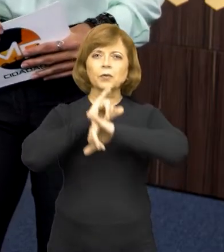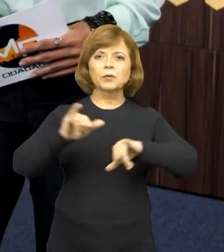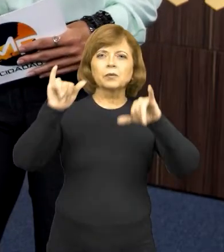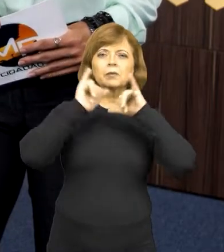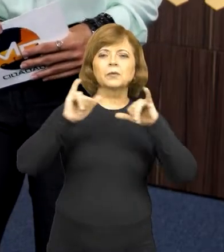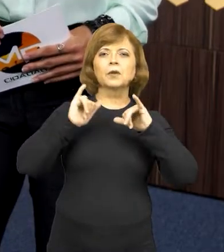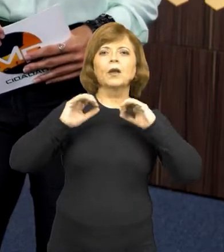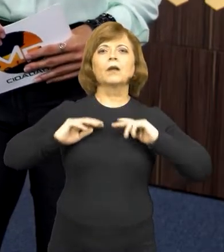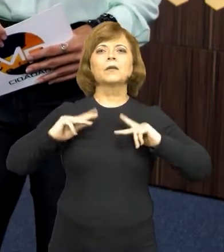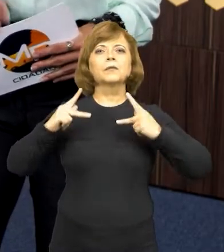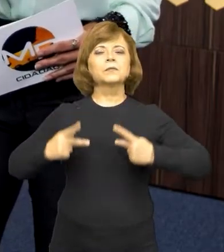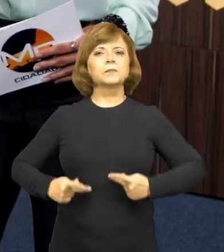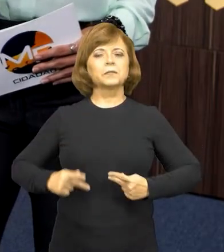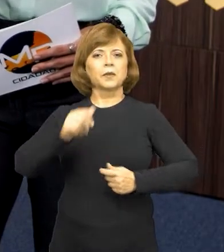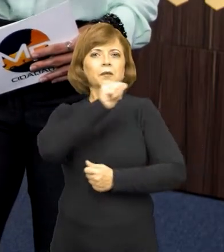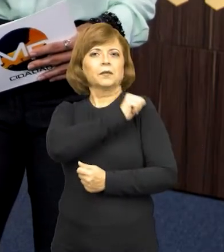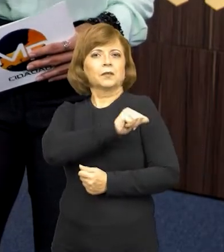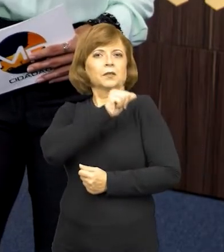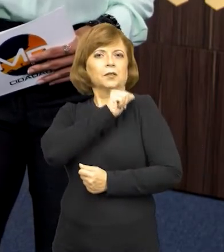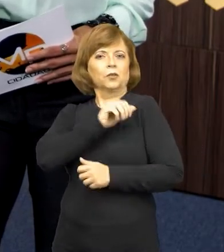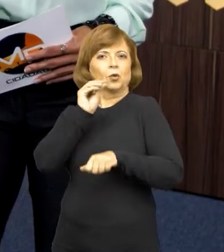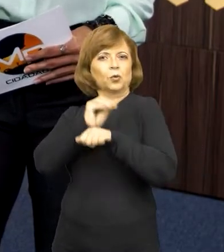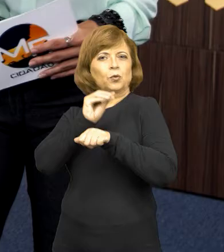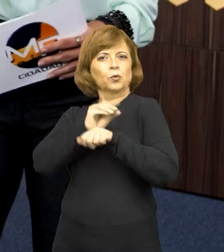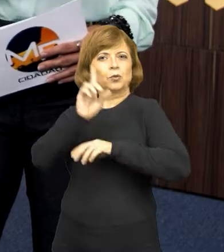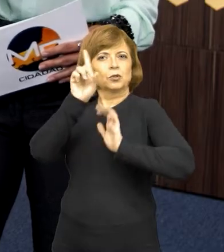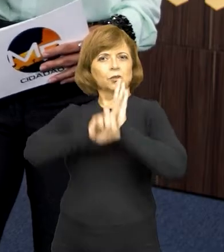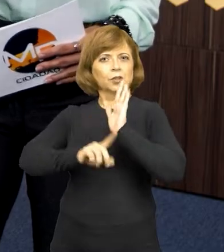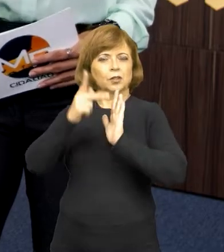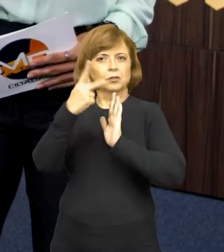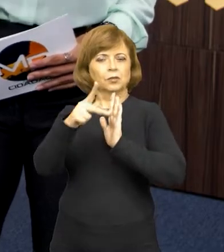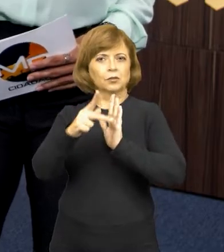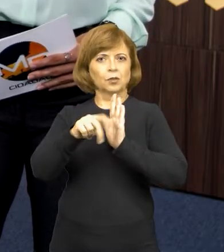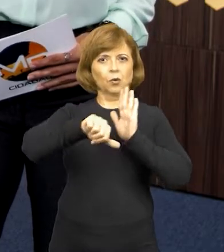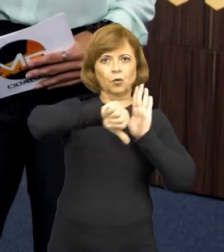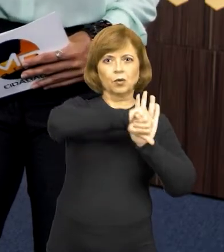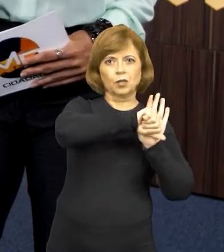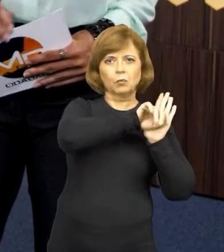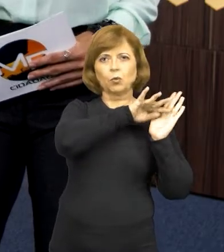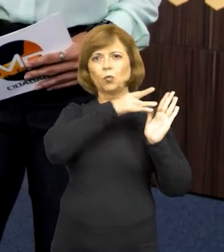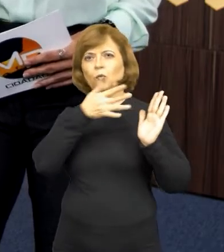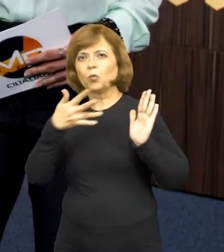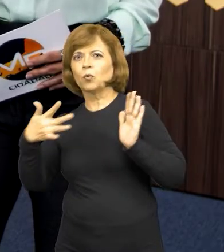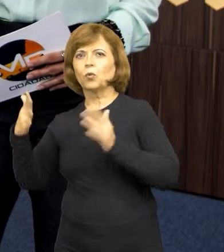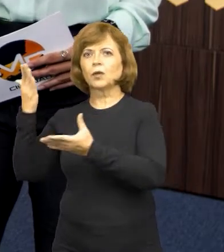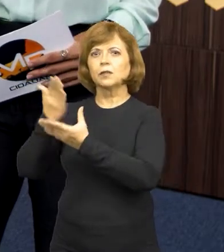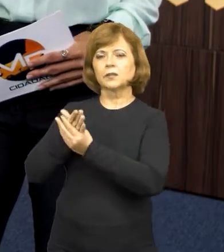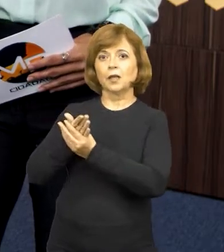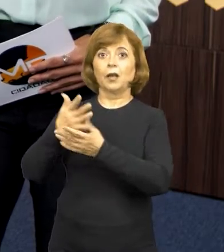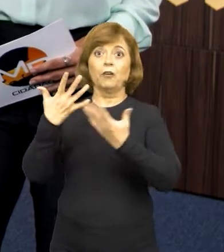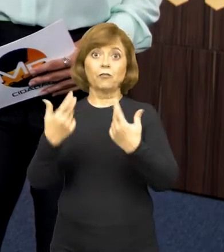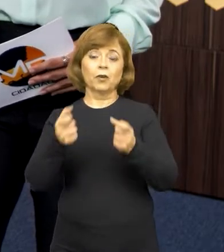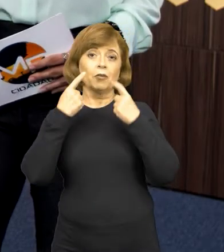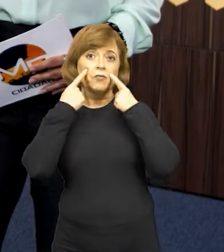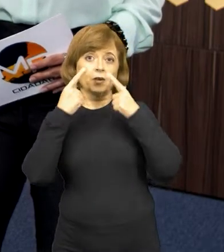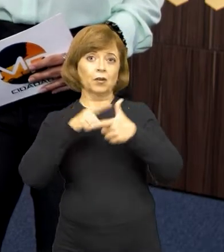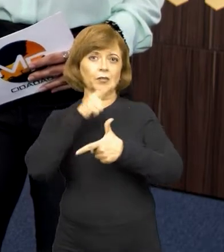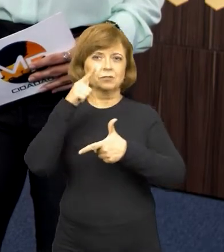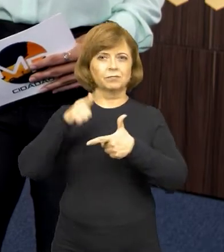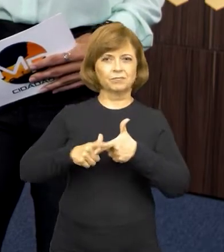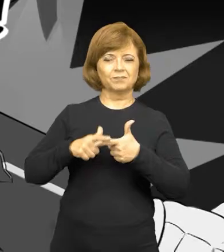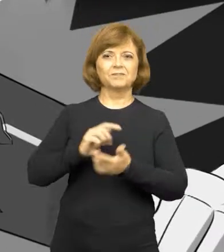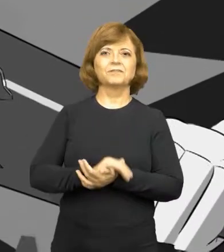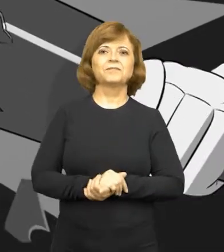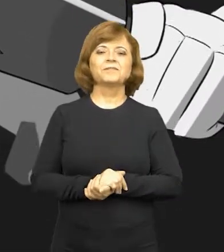campanha MPRJ Guardião dos Seus Direitos, do crime à sentença. Hoje vamos acompanhar mais um episódio da